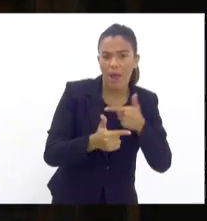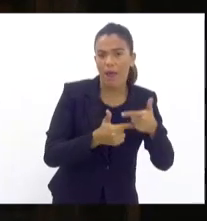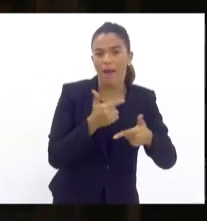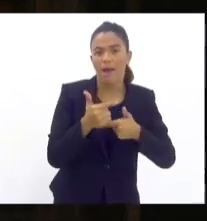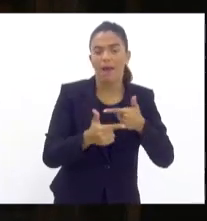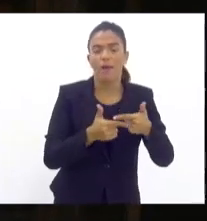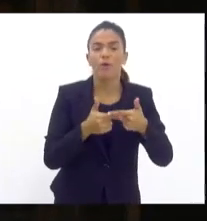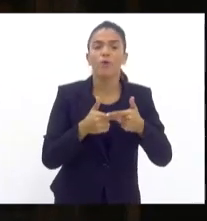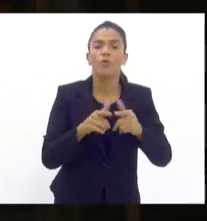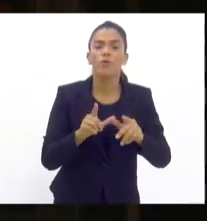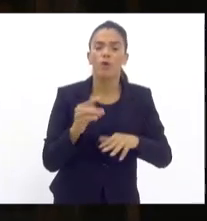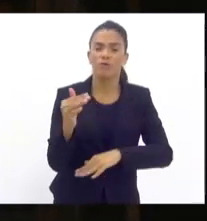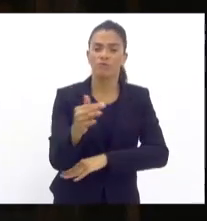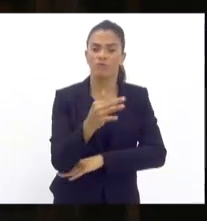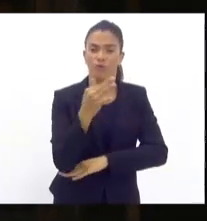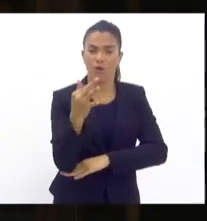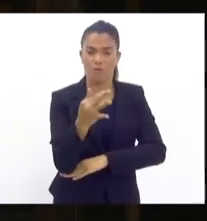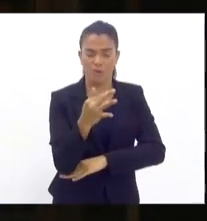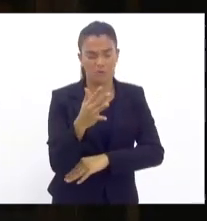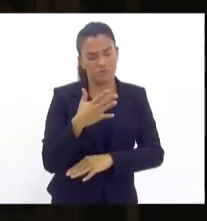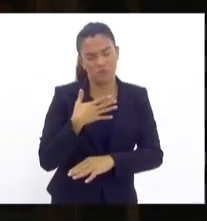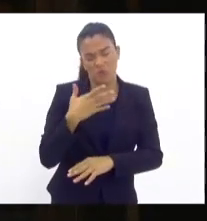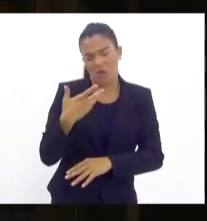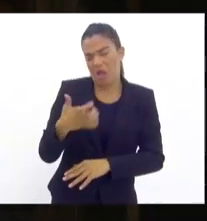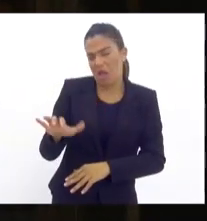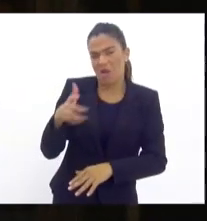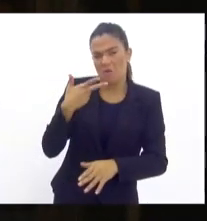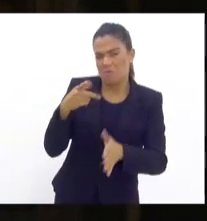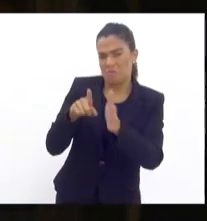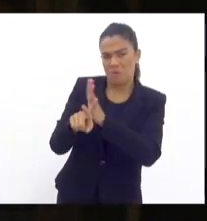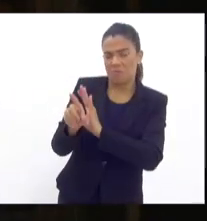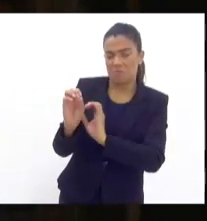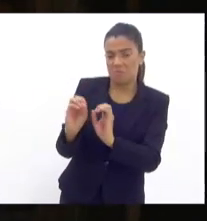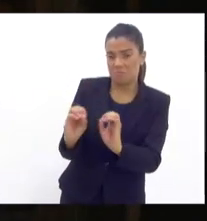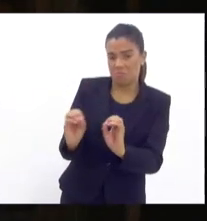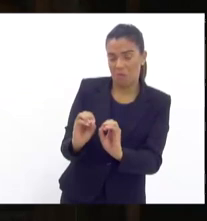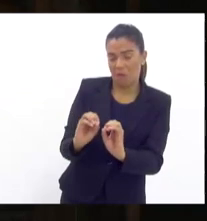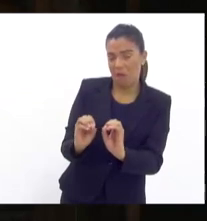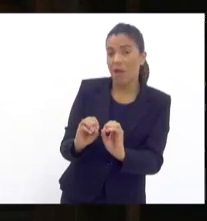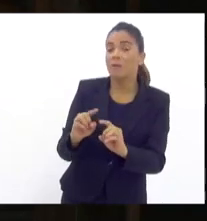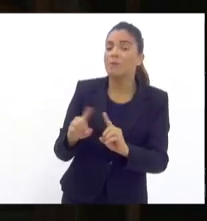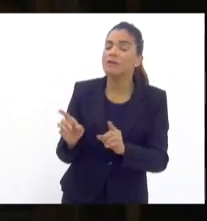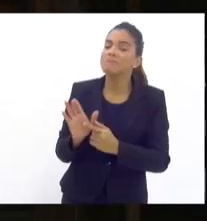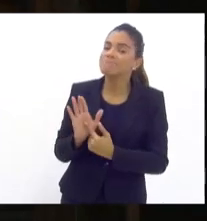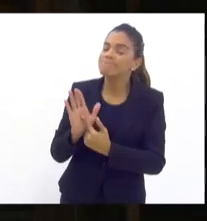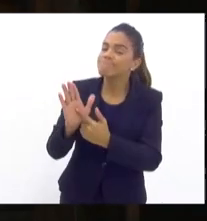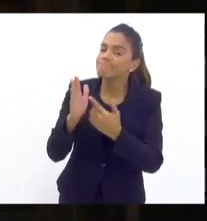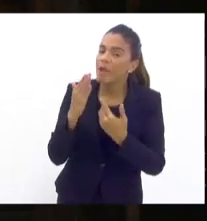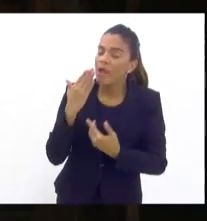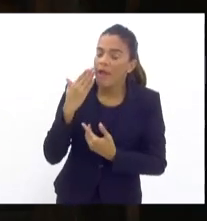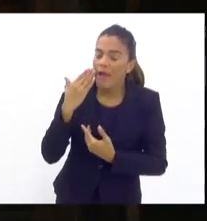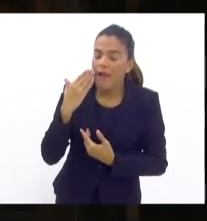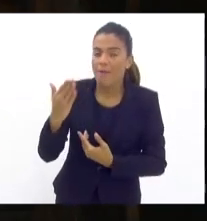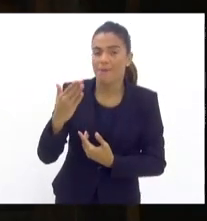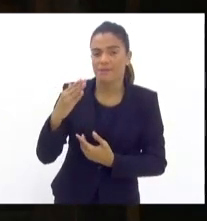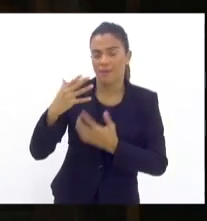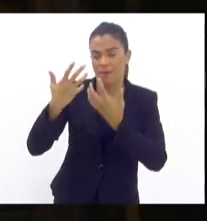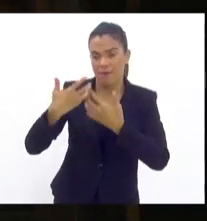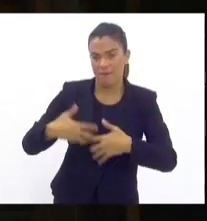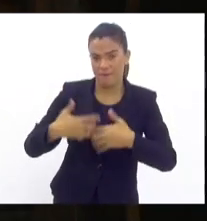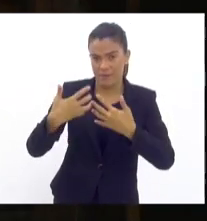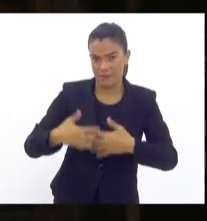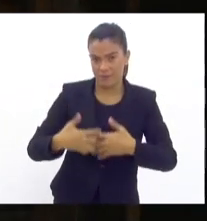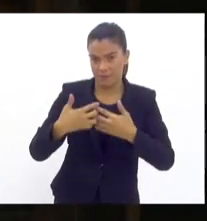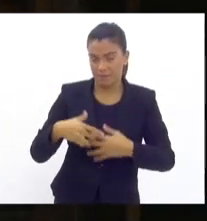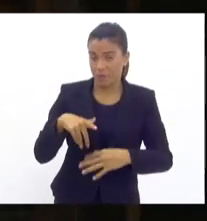aquela formalidade que longe de mim aqui de questionar que não é meu papel, mas de apresentar para os senhores uma reflexão. Eu